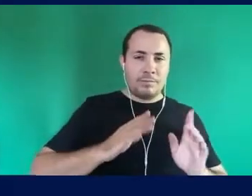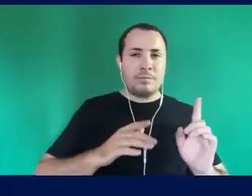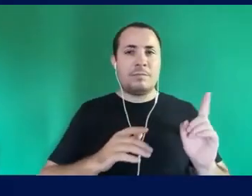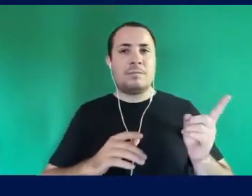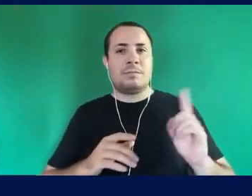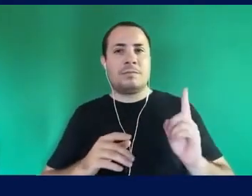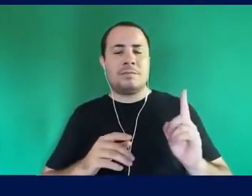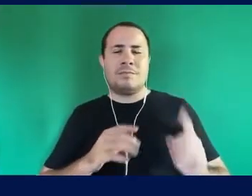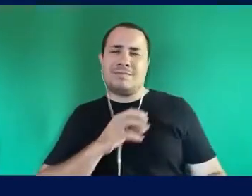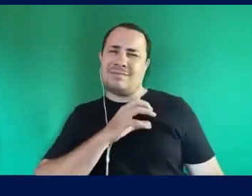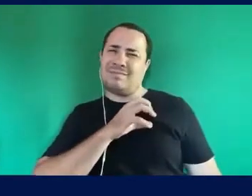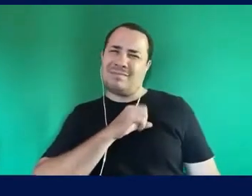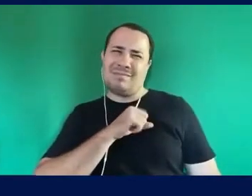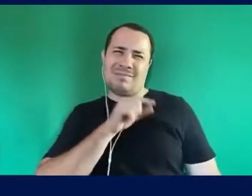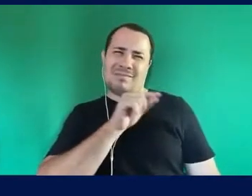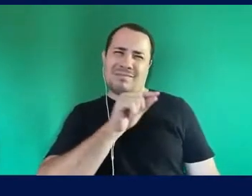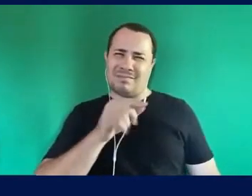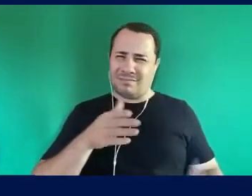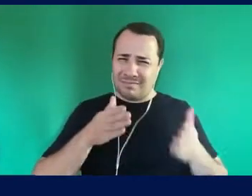Aqueles que nascem?